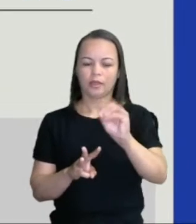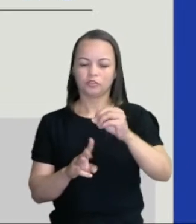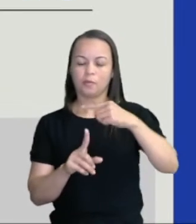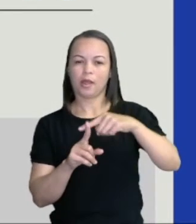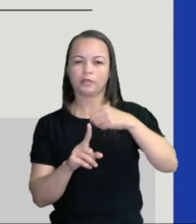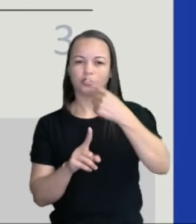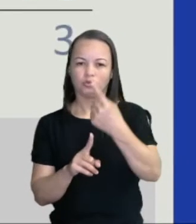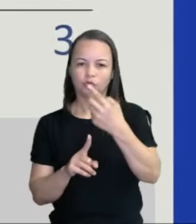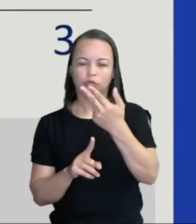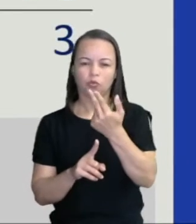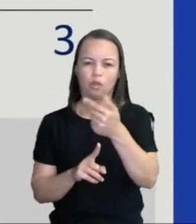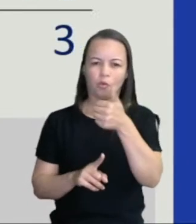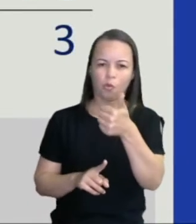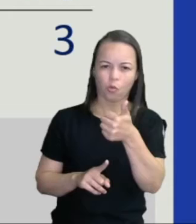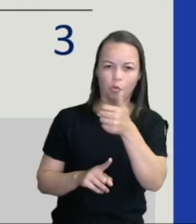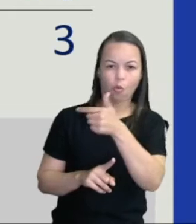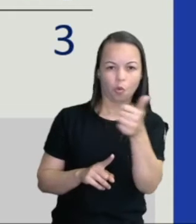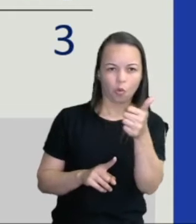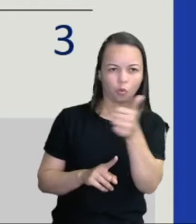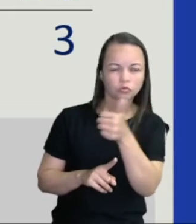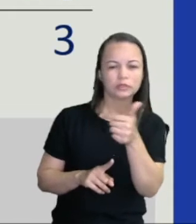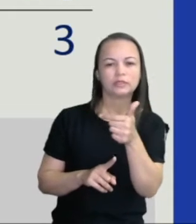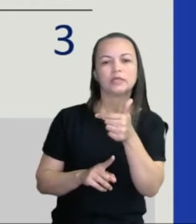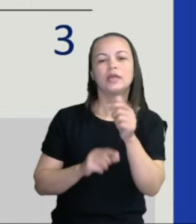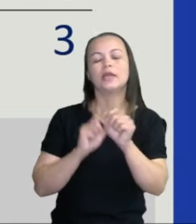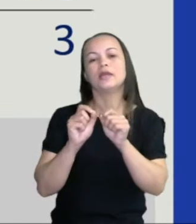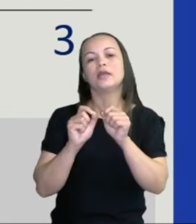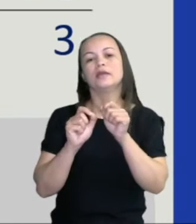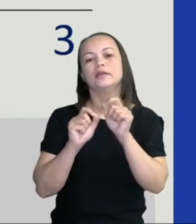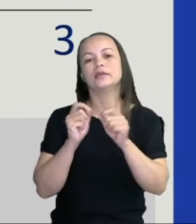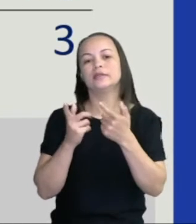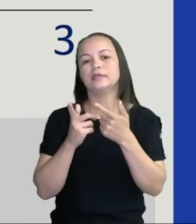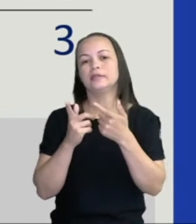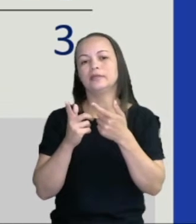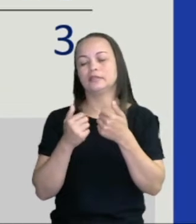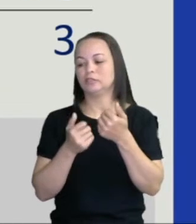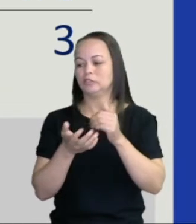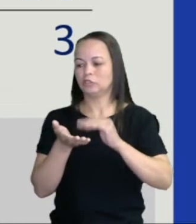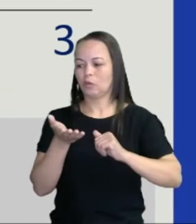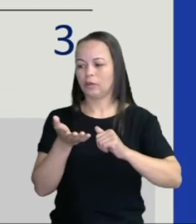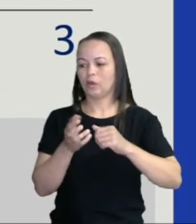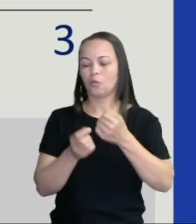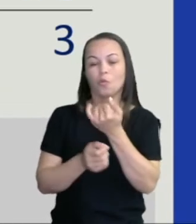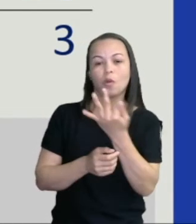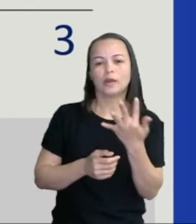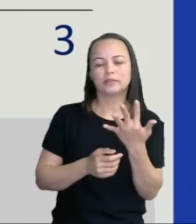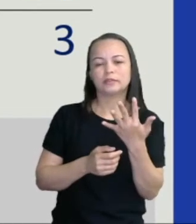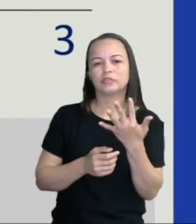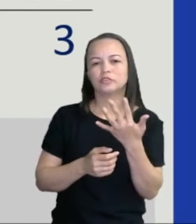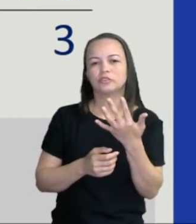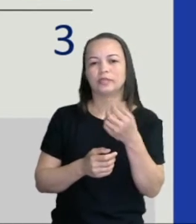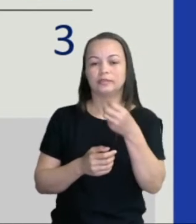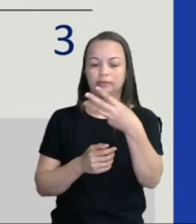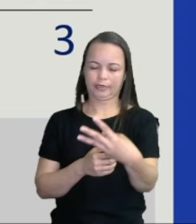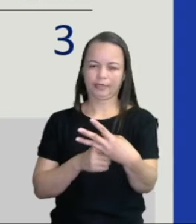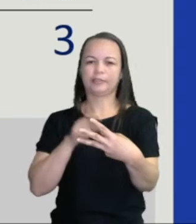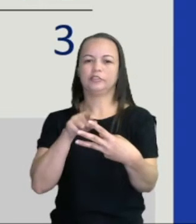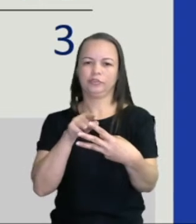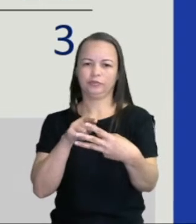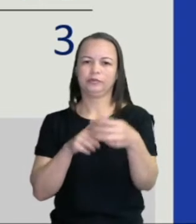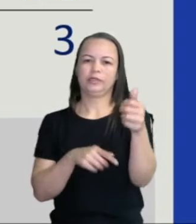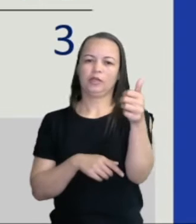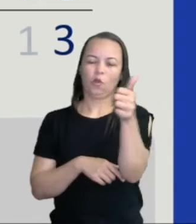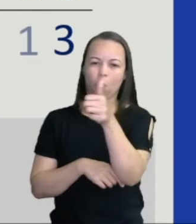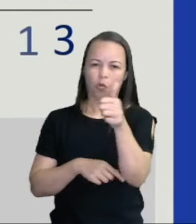a subtração, fico com 3 unidades. E sobra quantas dezenas ali? Sobraram quantas dezenas ali? 3